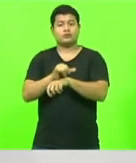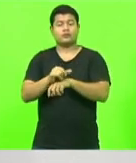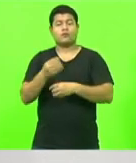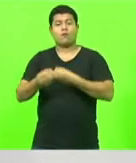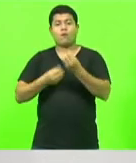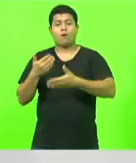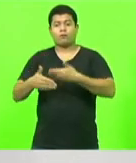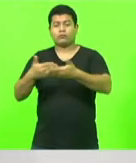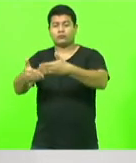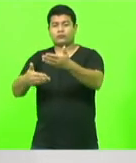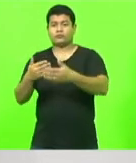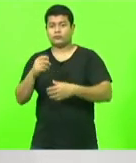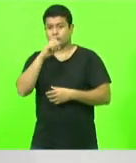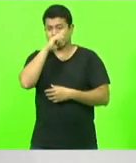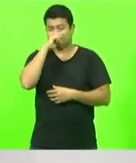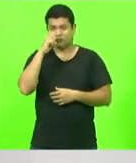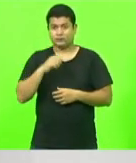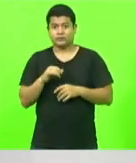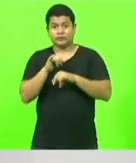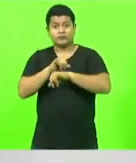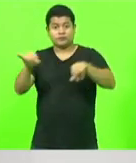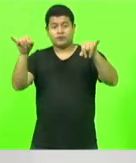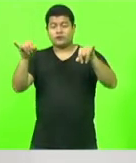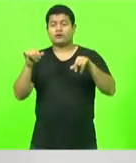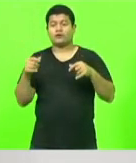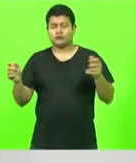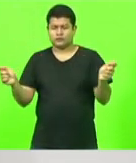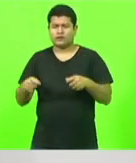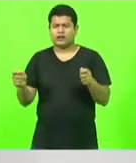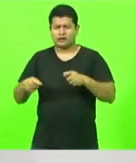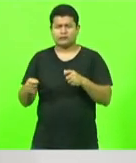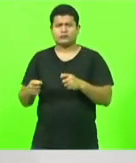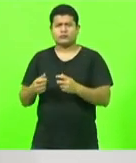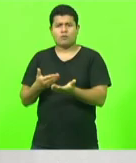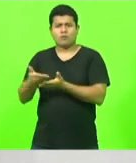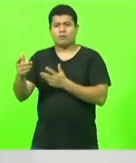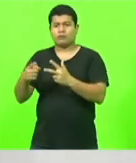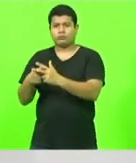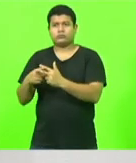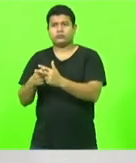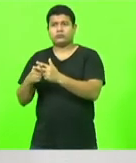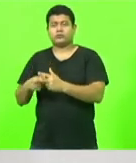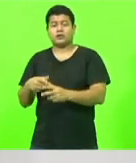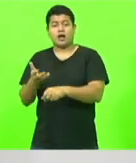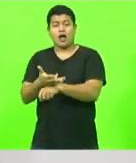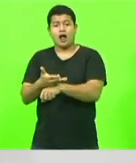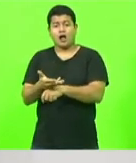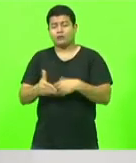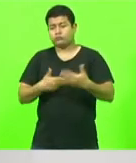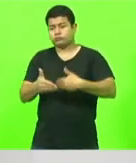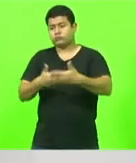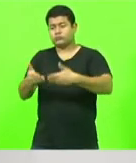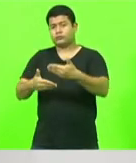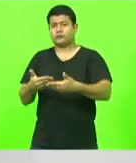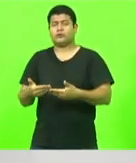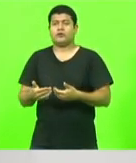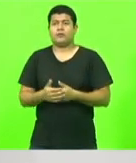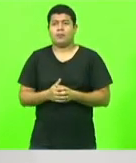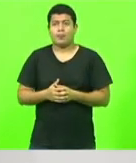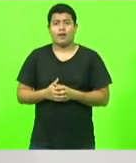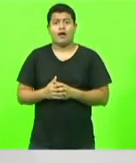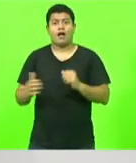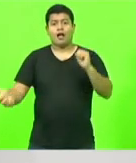projetos seriam abraçados por este núcleo a partir de então agilizando e desbravando a